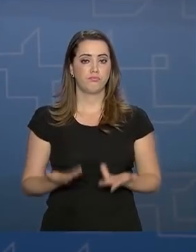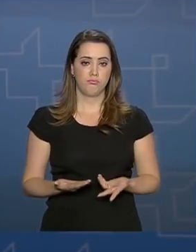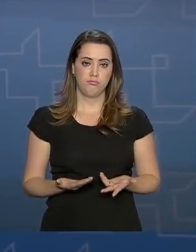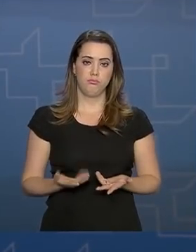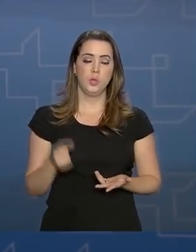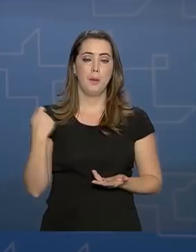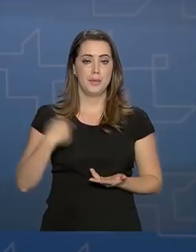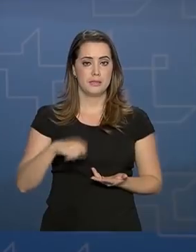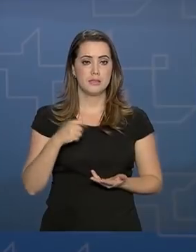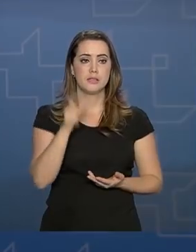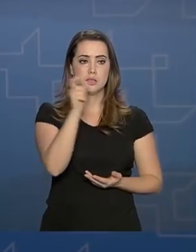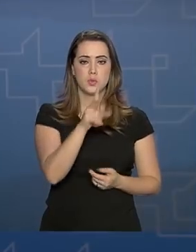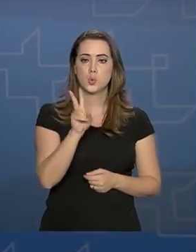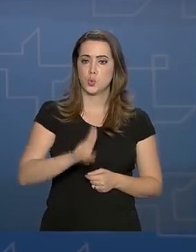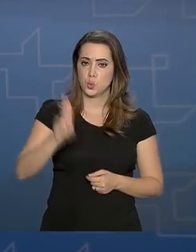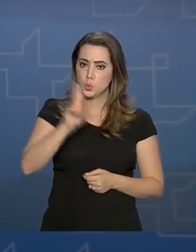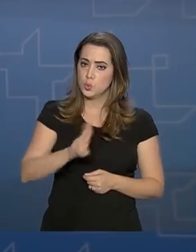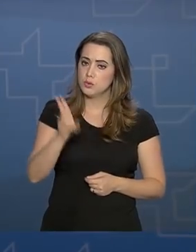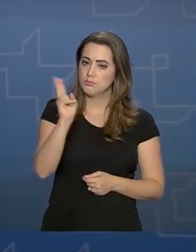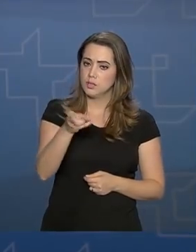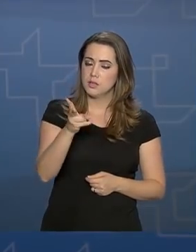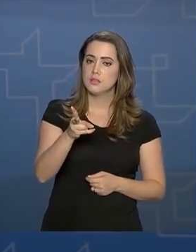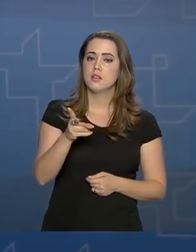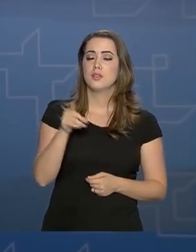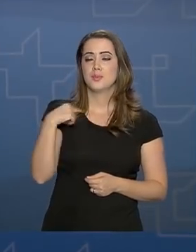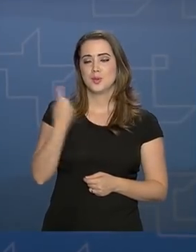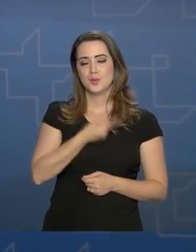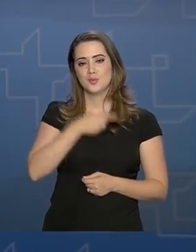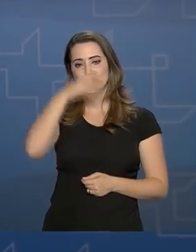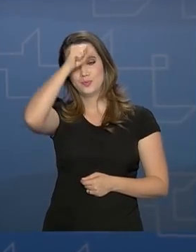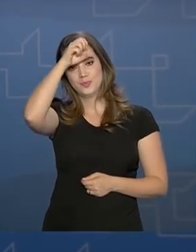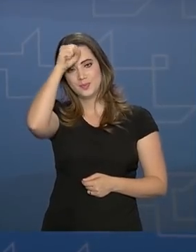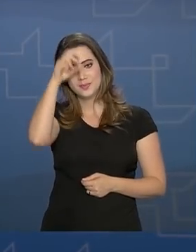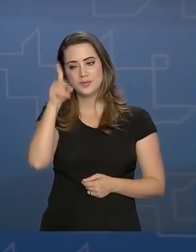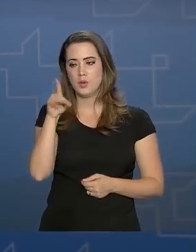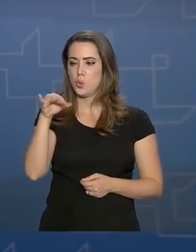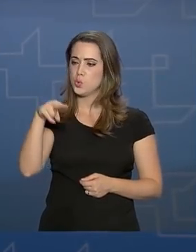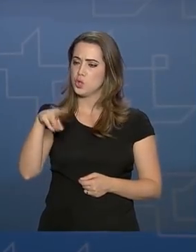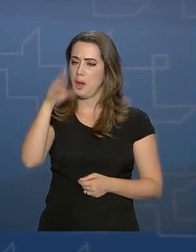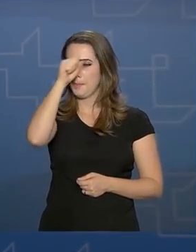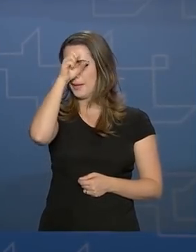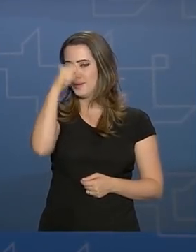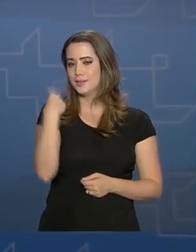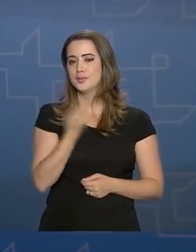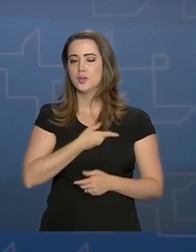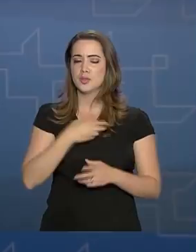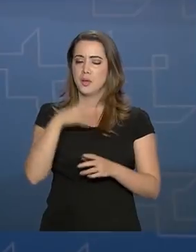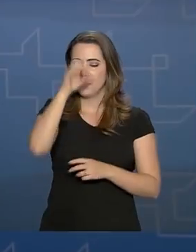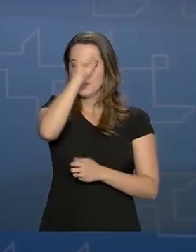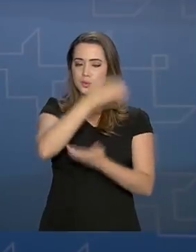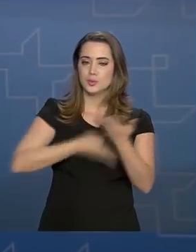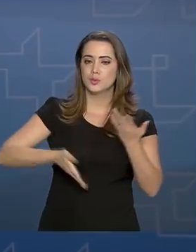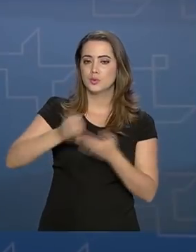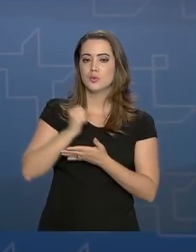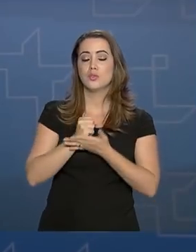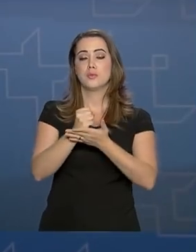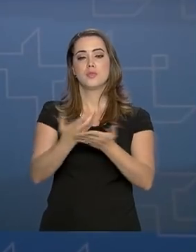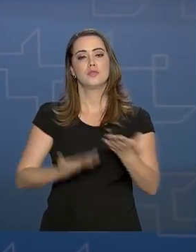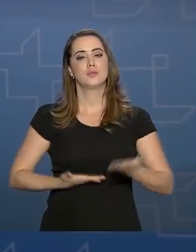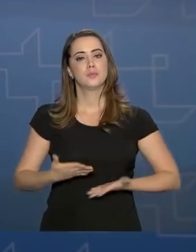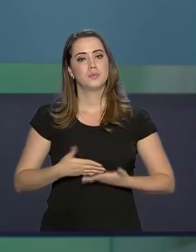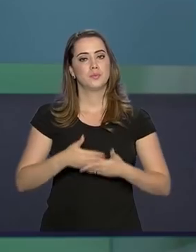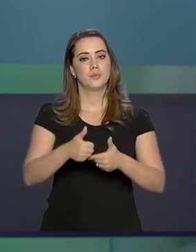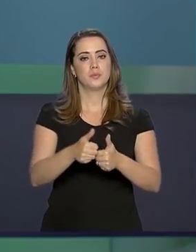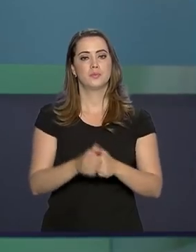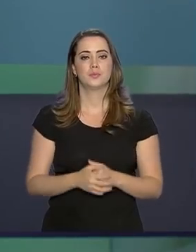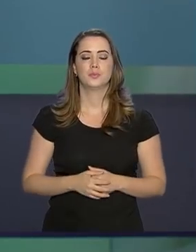forma que é preciso que as pessoas usem para que o DIN aprenda. E nós estamos aqui aprendendo com as pessoas para oferecer um serviço